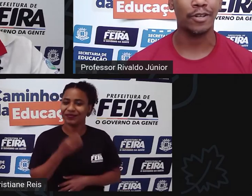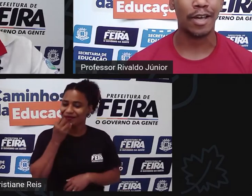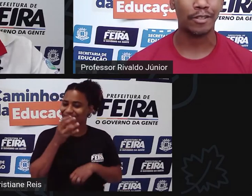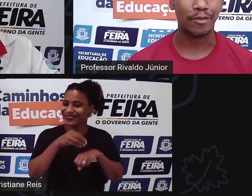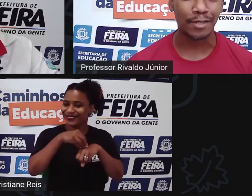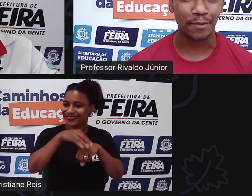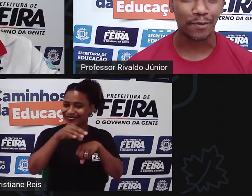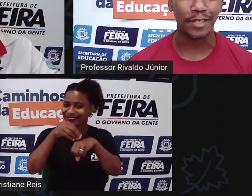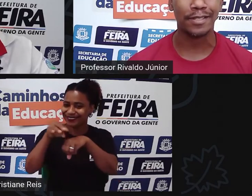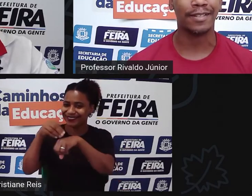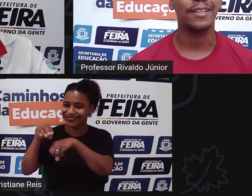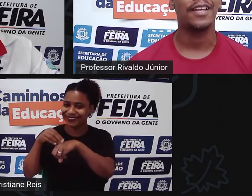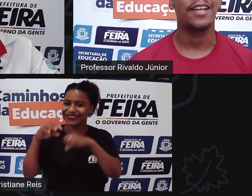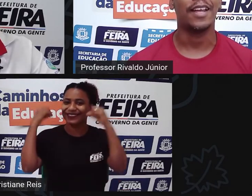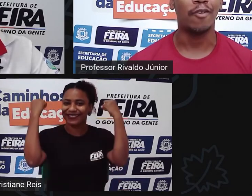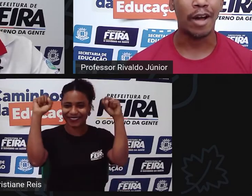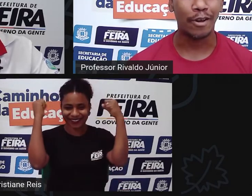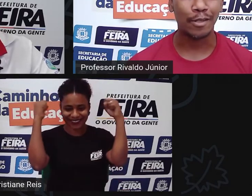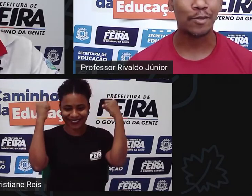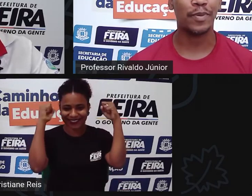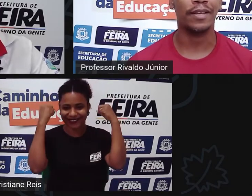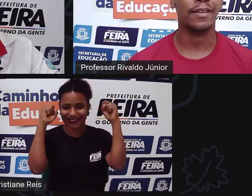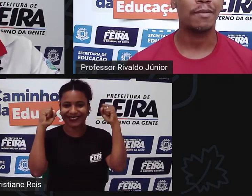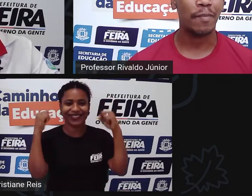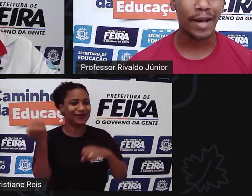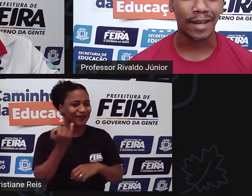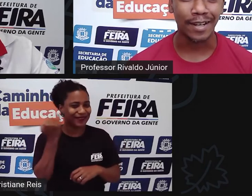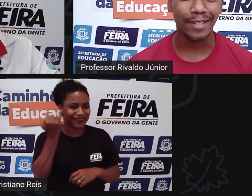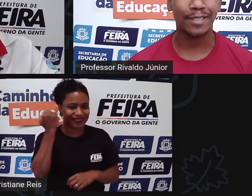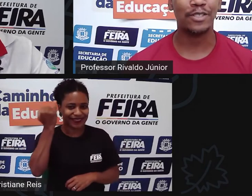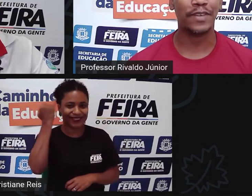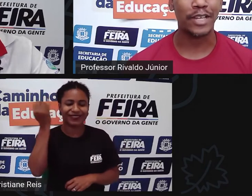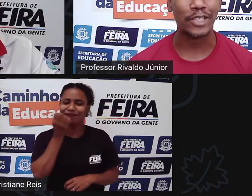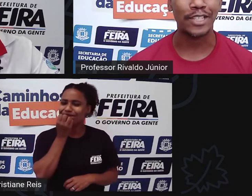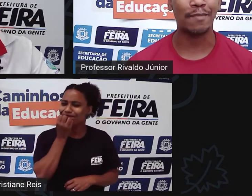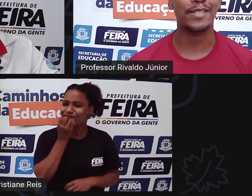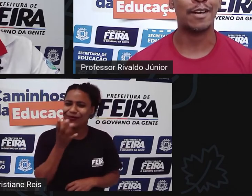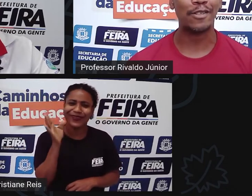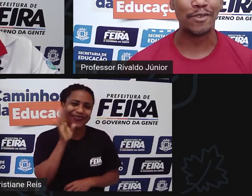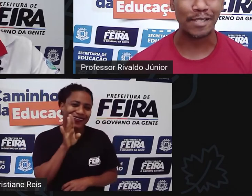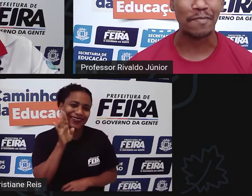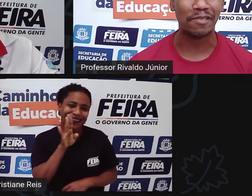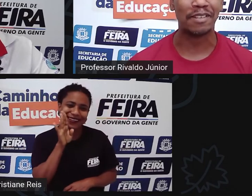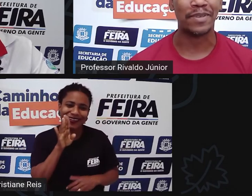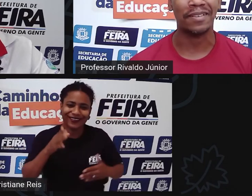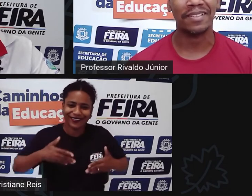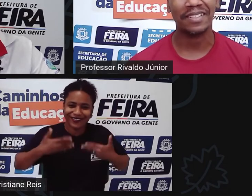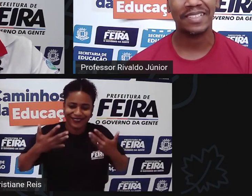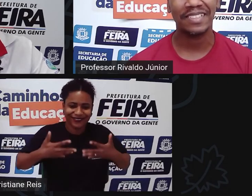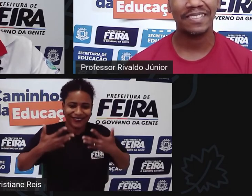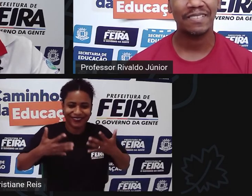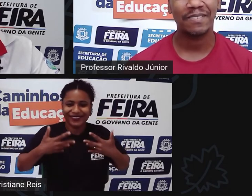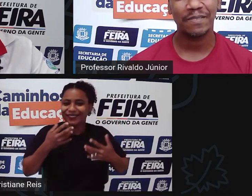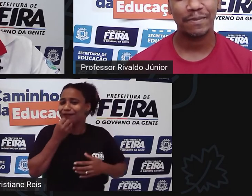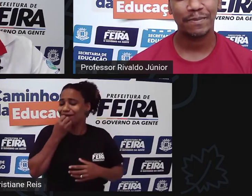galerinha a aula de educação física é uma aula super bacana divertida mas é aula de conhecimento também